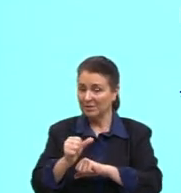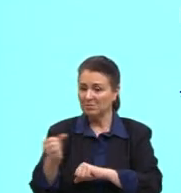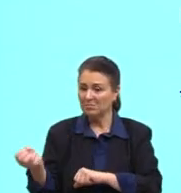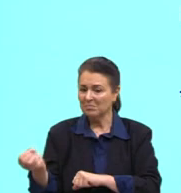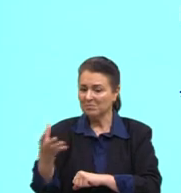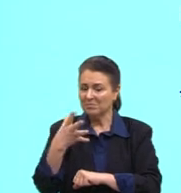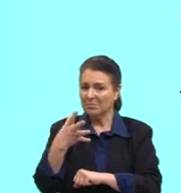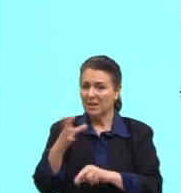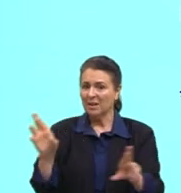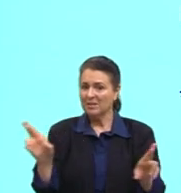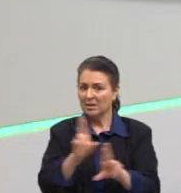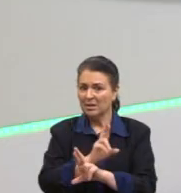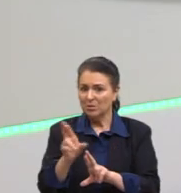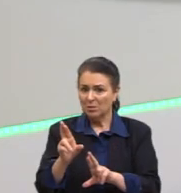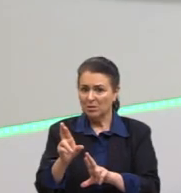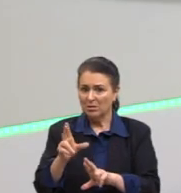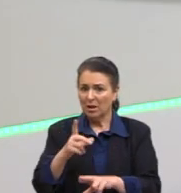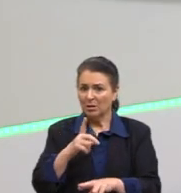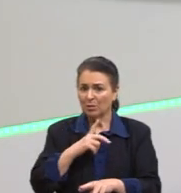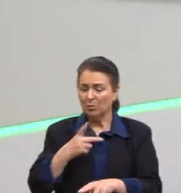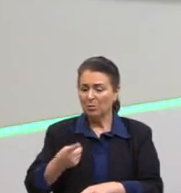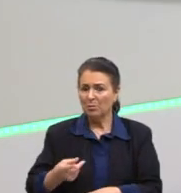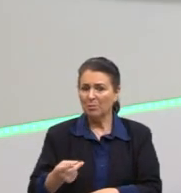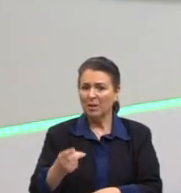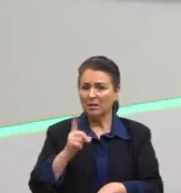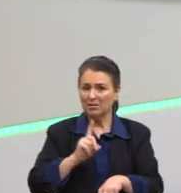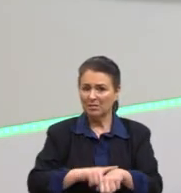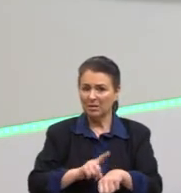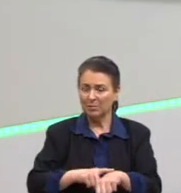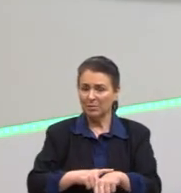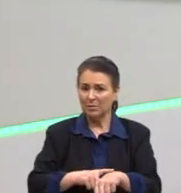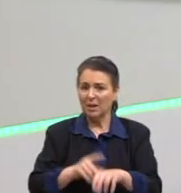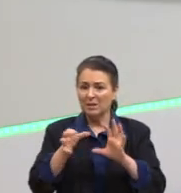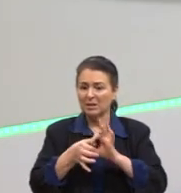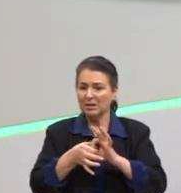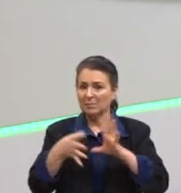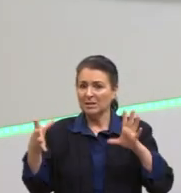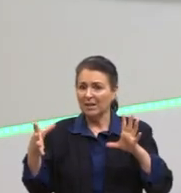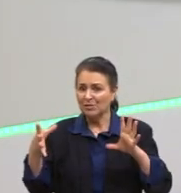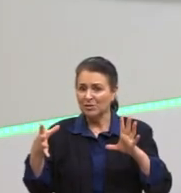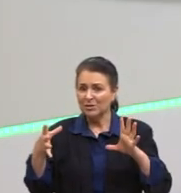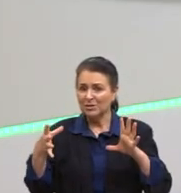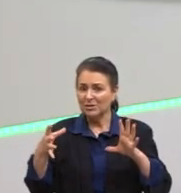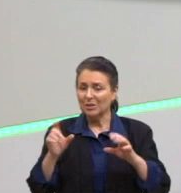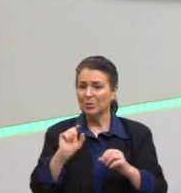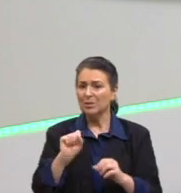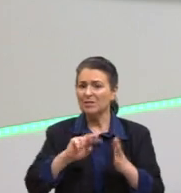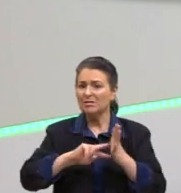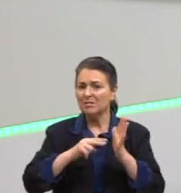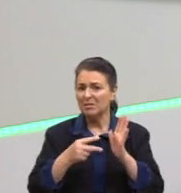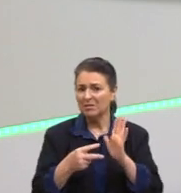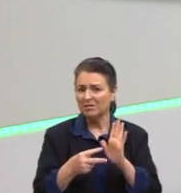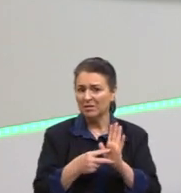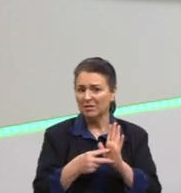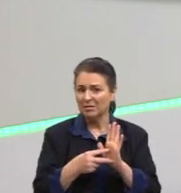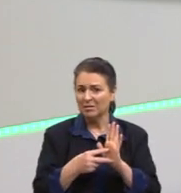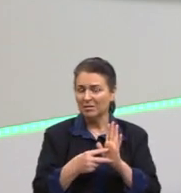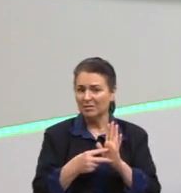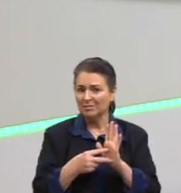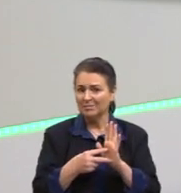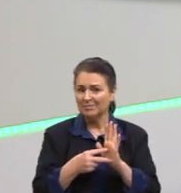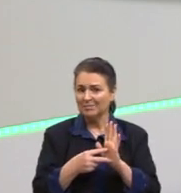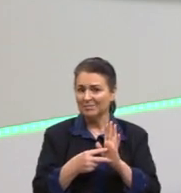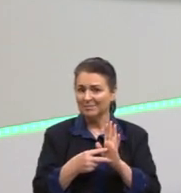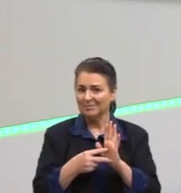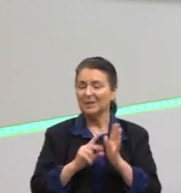duráveis. O que isso significa? Esse caráter libertário da sexualidade. O que isso muda em nossa intimidade à pós-modernidade?